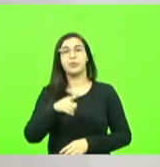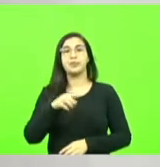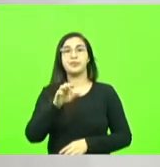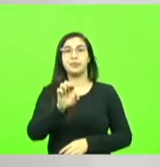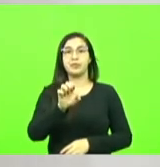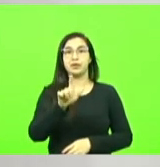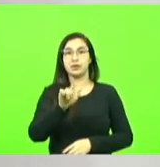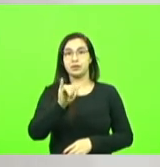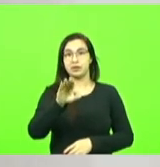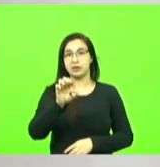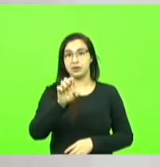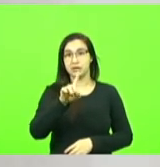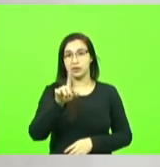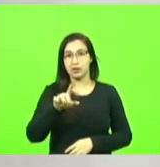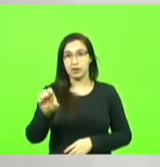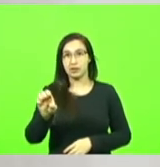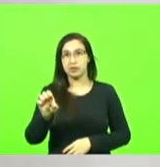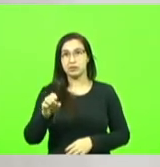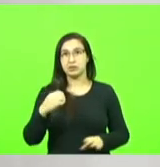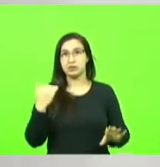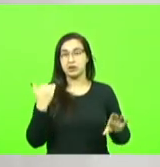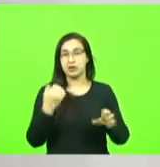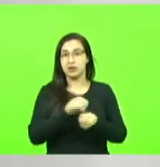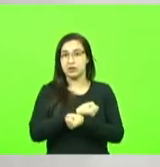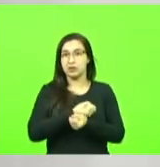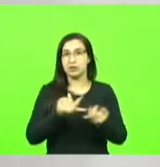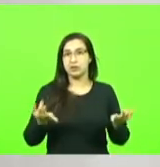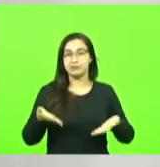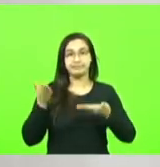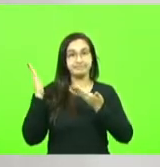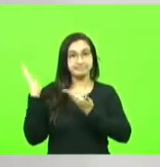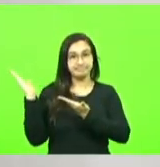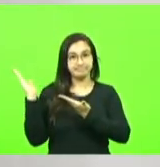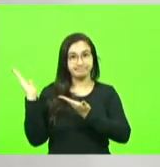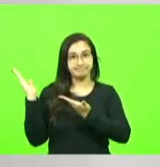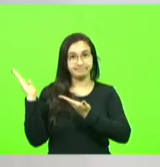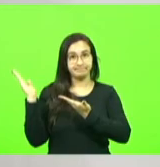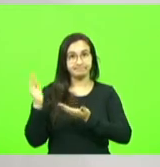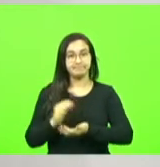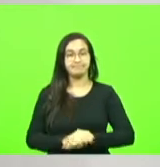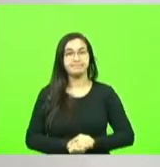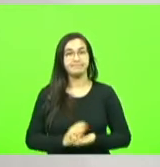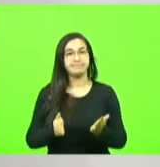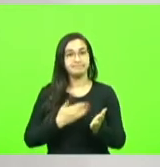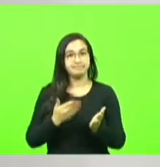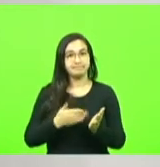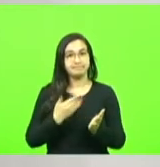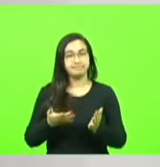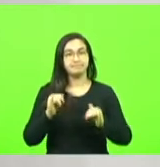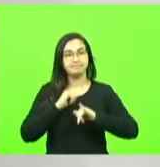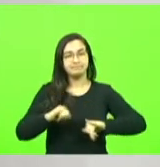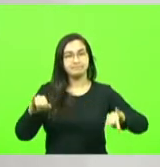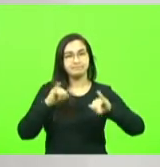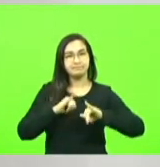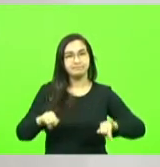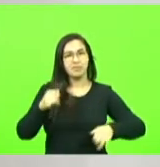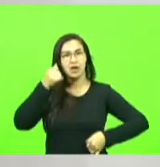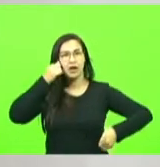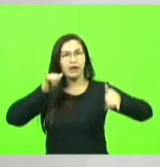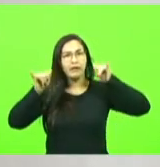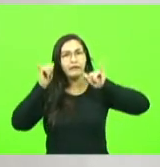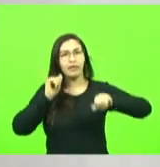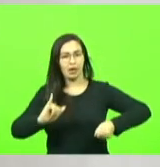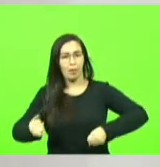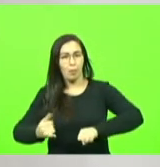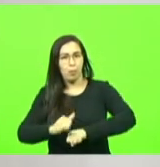lançaram o guia de atividade física para a população brasileira com a campanha vamos prevenir a obesidade